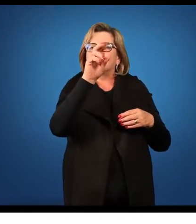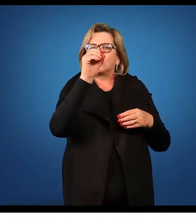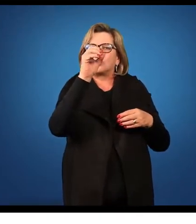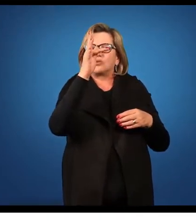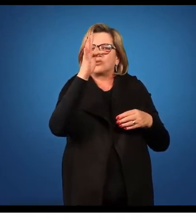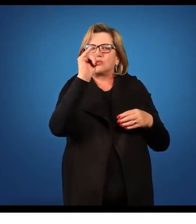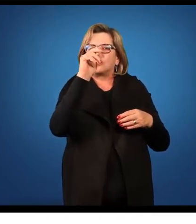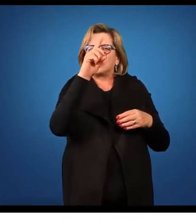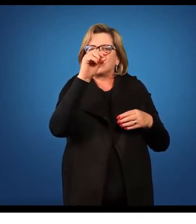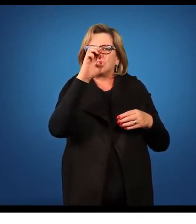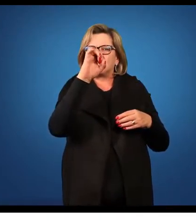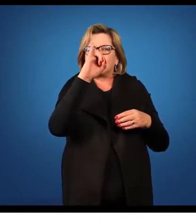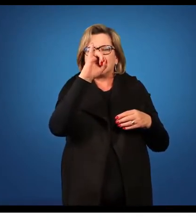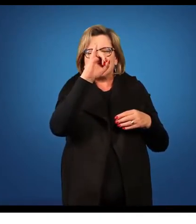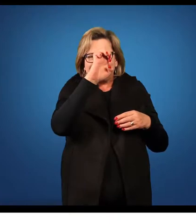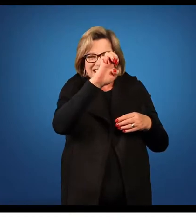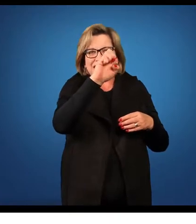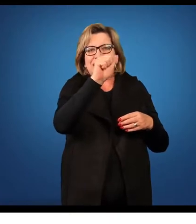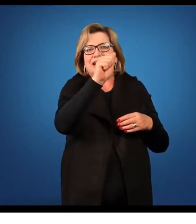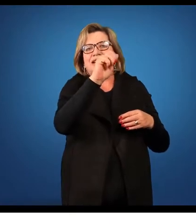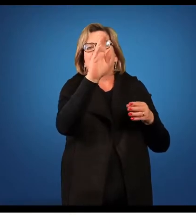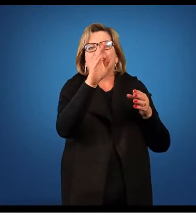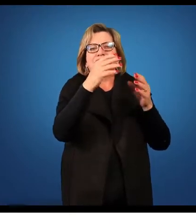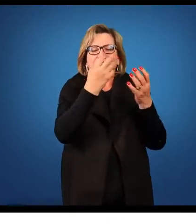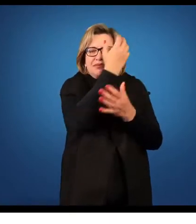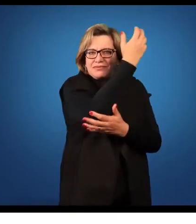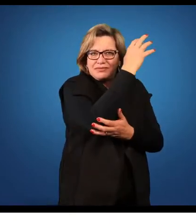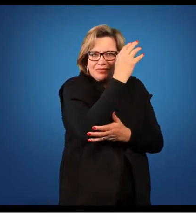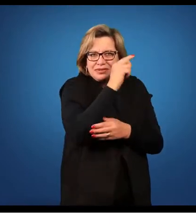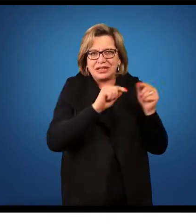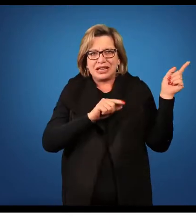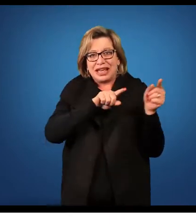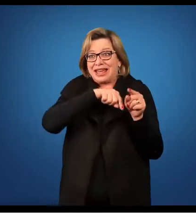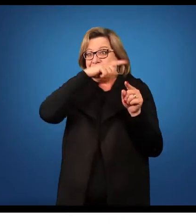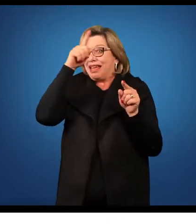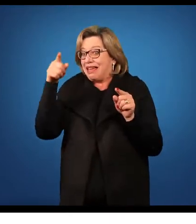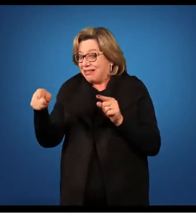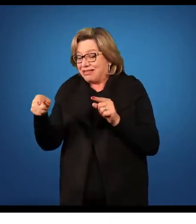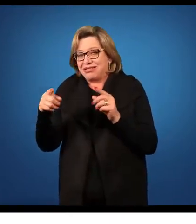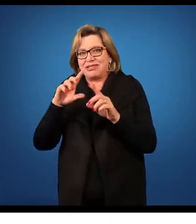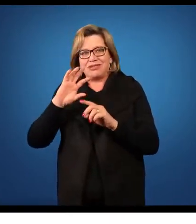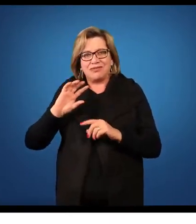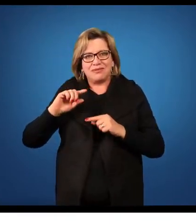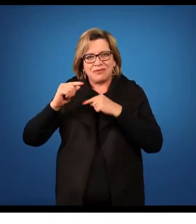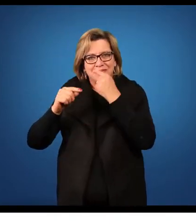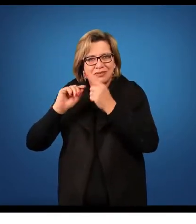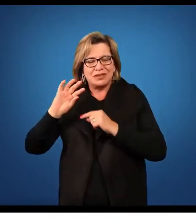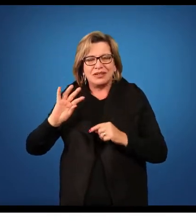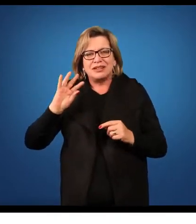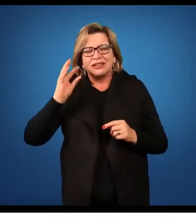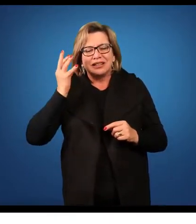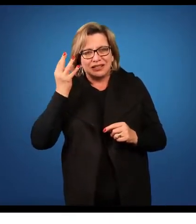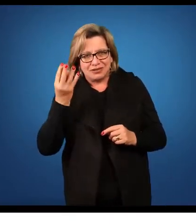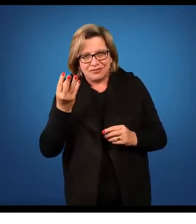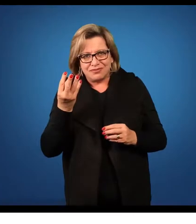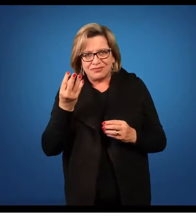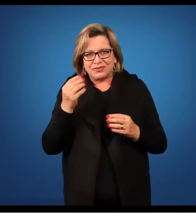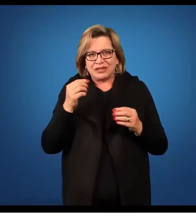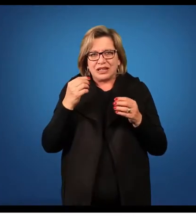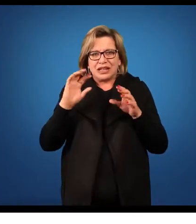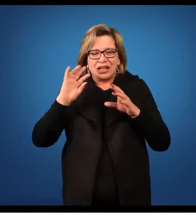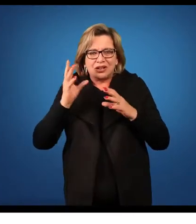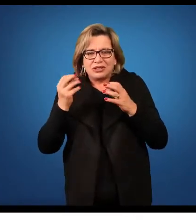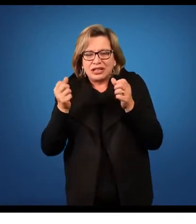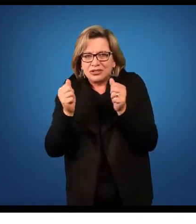A fase gametofítica, que forma-se após a liberação dos esporos, ela ocorre junto ao solo,